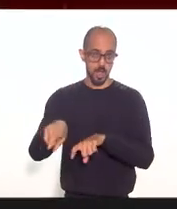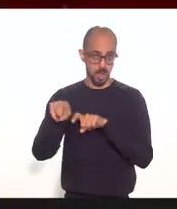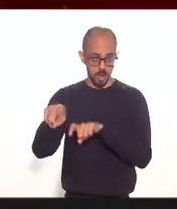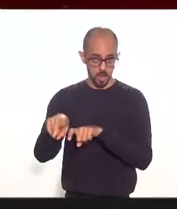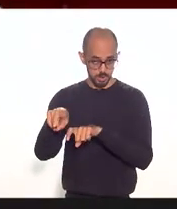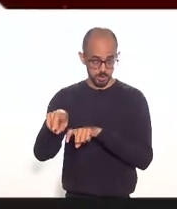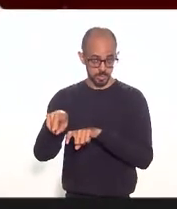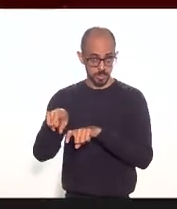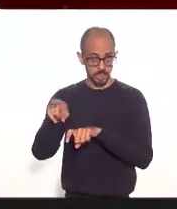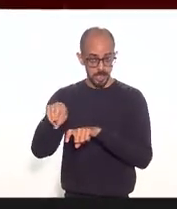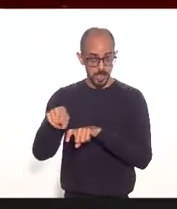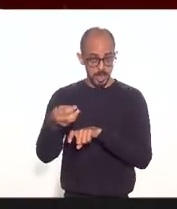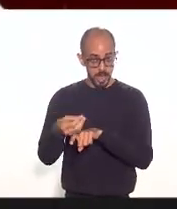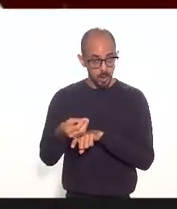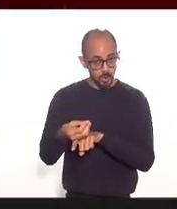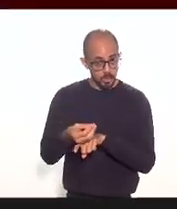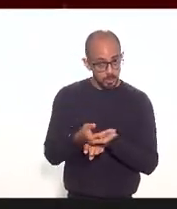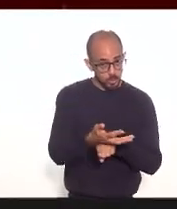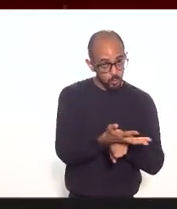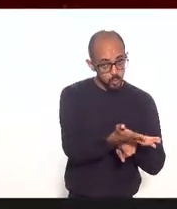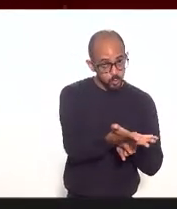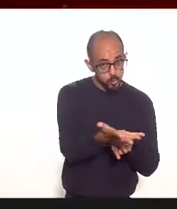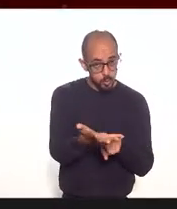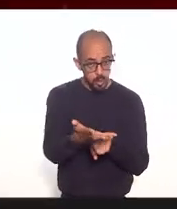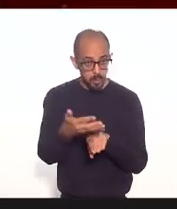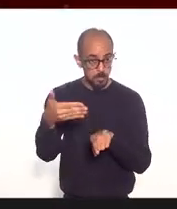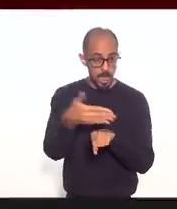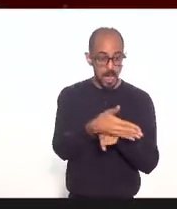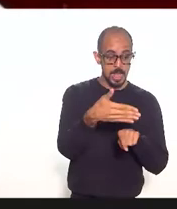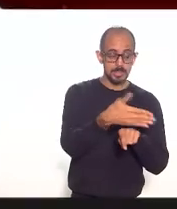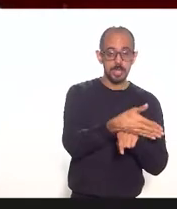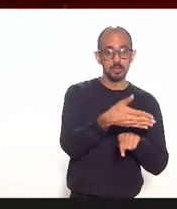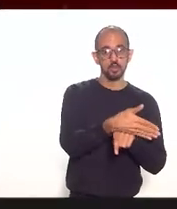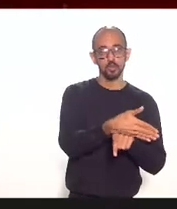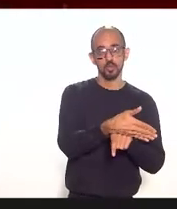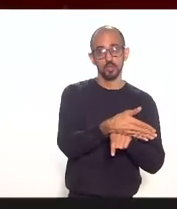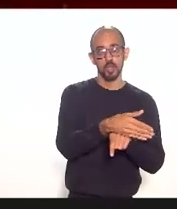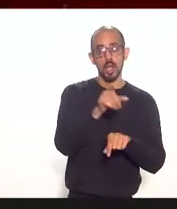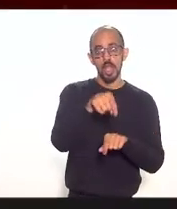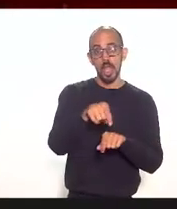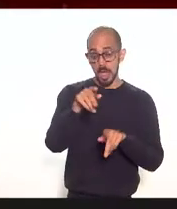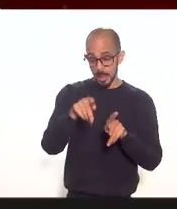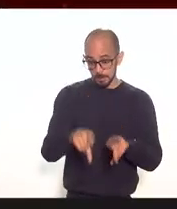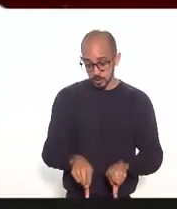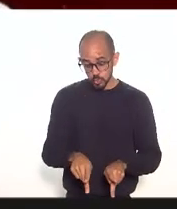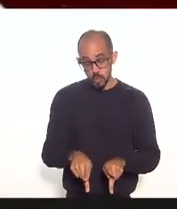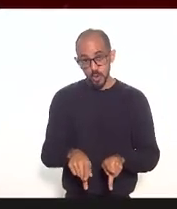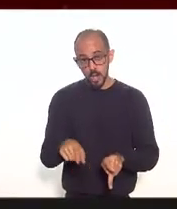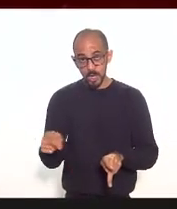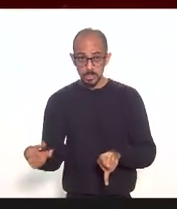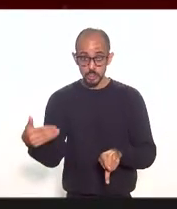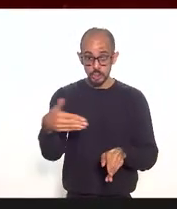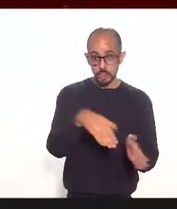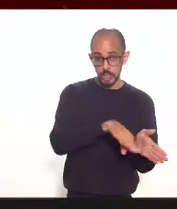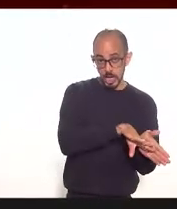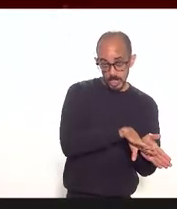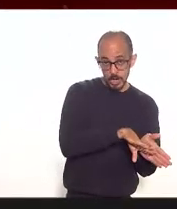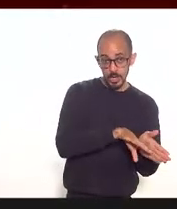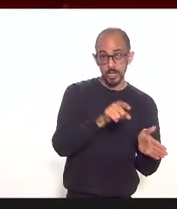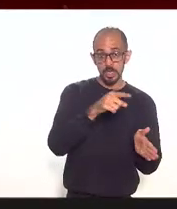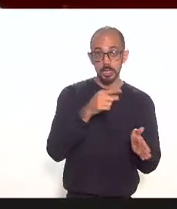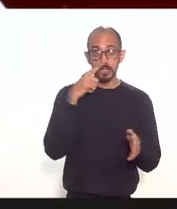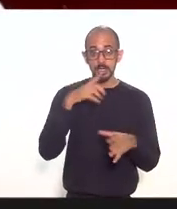alimentadores ou distribuidores seja dos passageiros que chegam seja das cargas que chegam